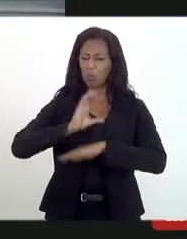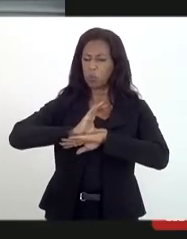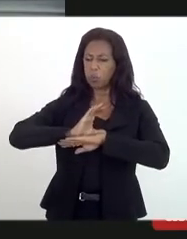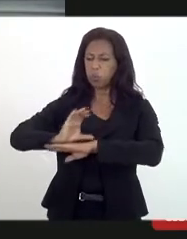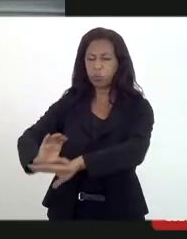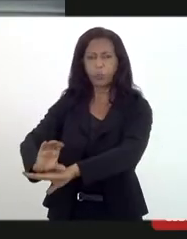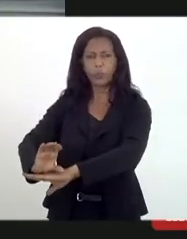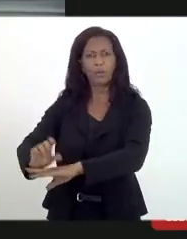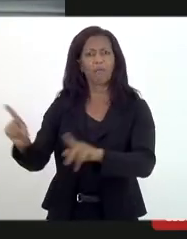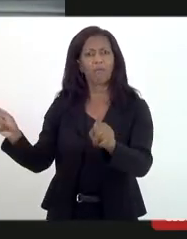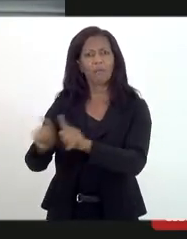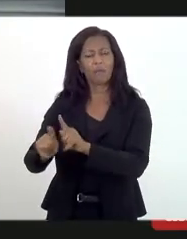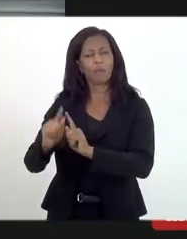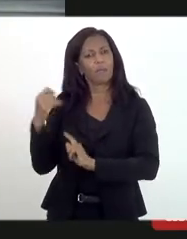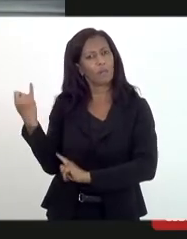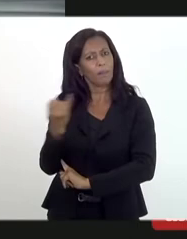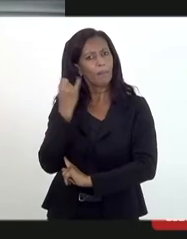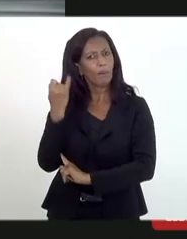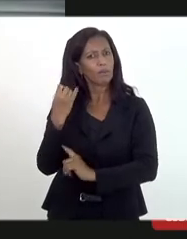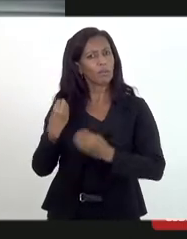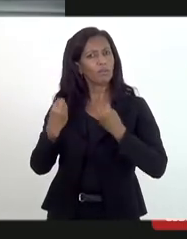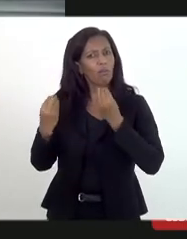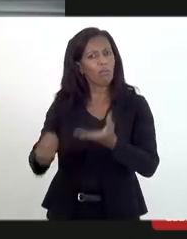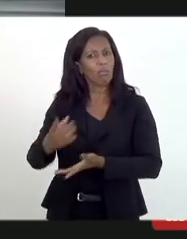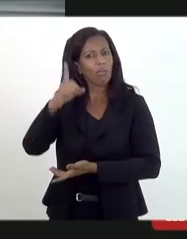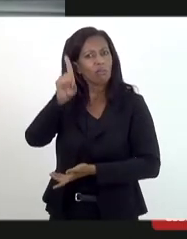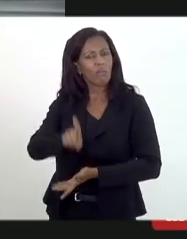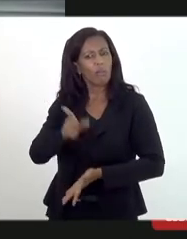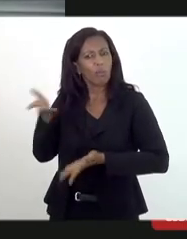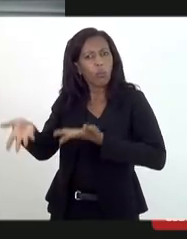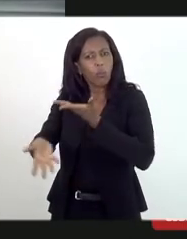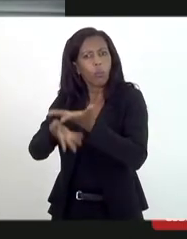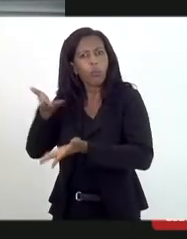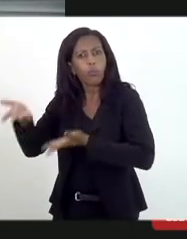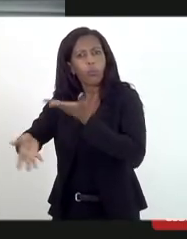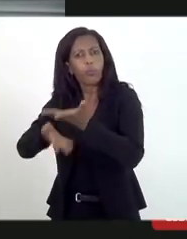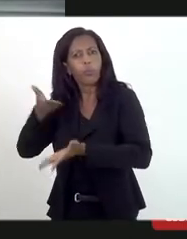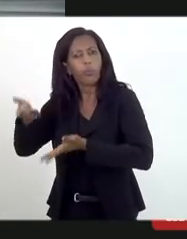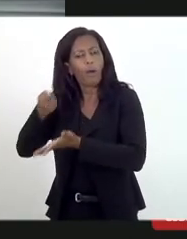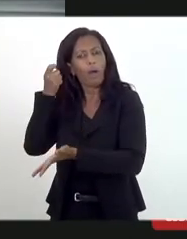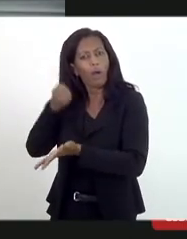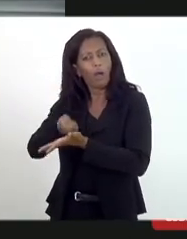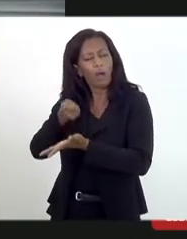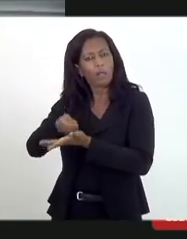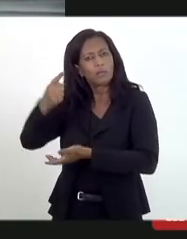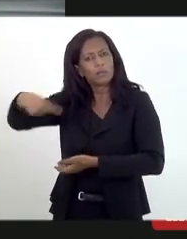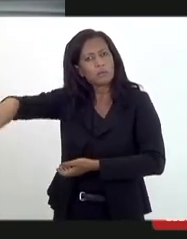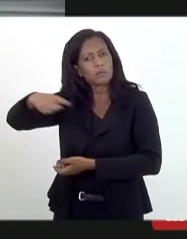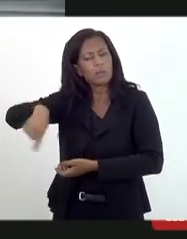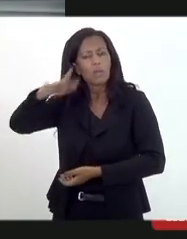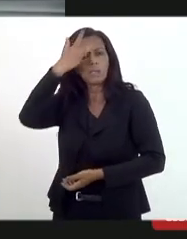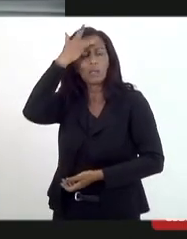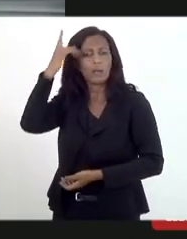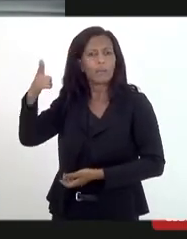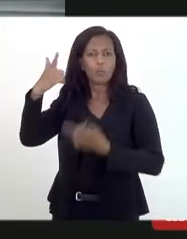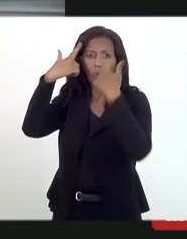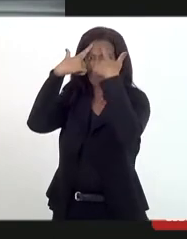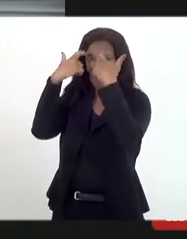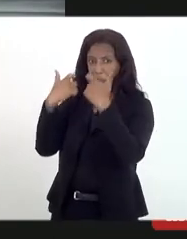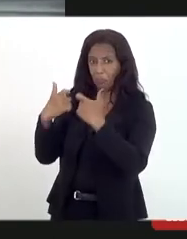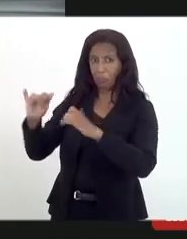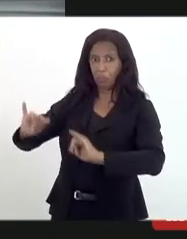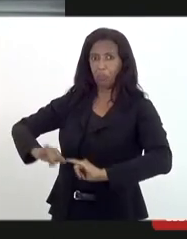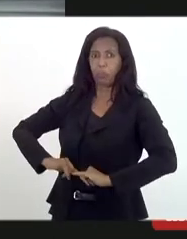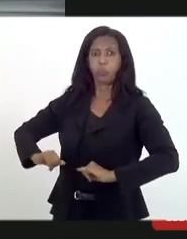importante para garantir esse cuidado, para garantir que essas pessoas violentadas